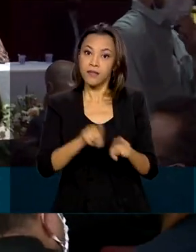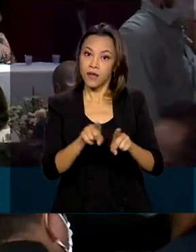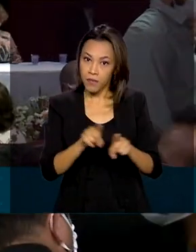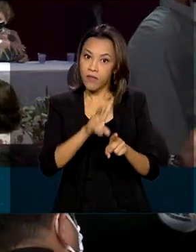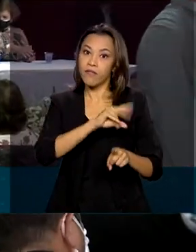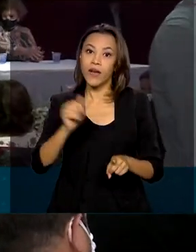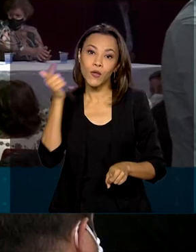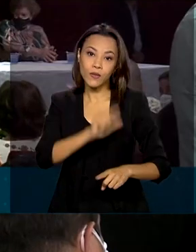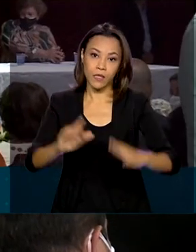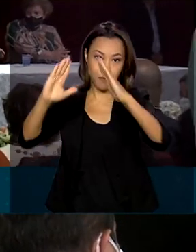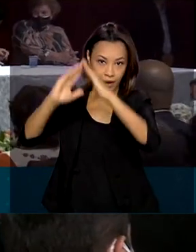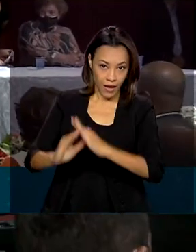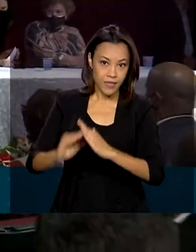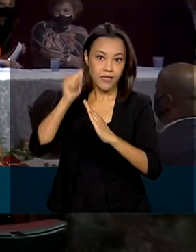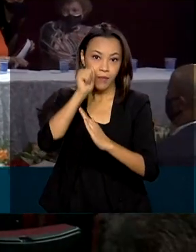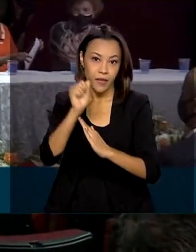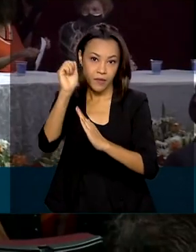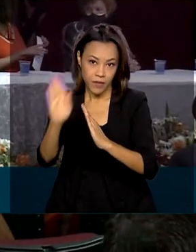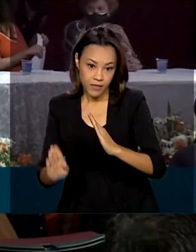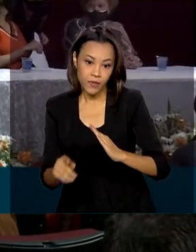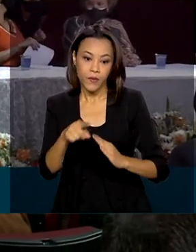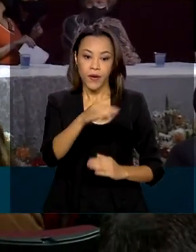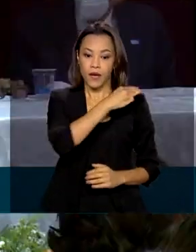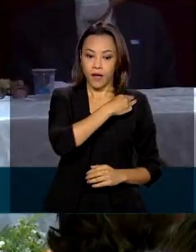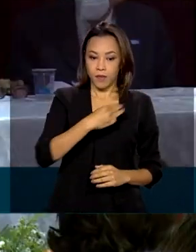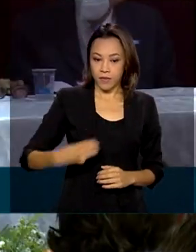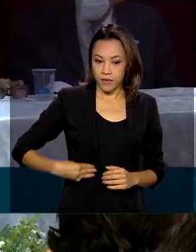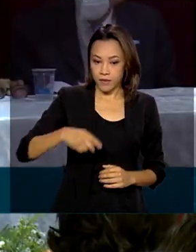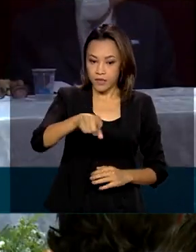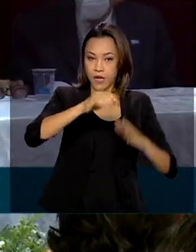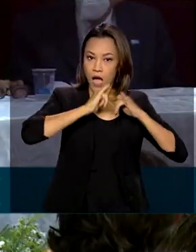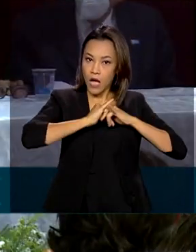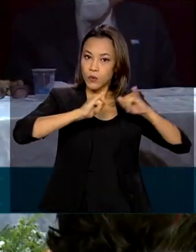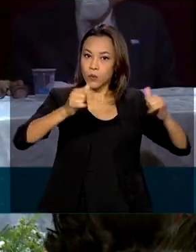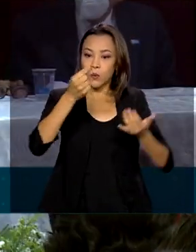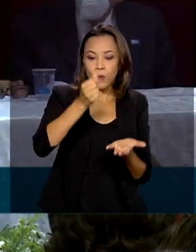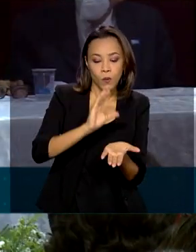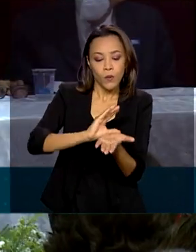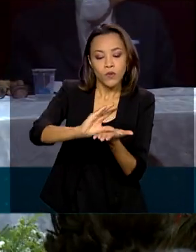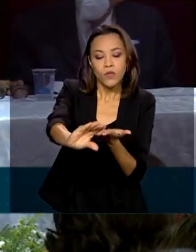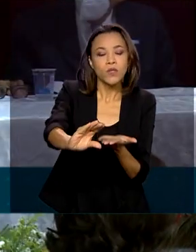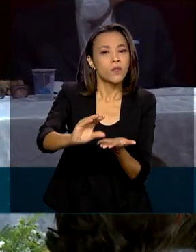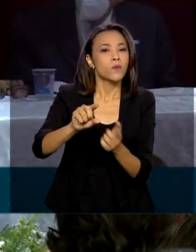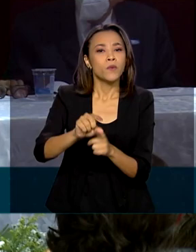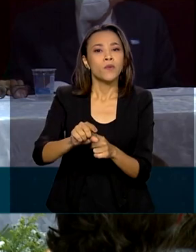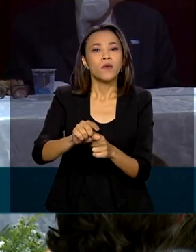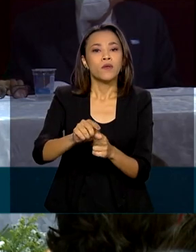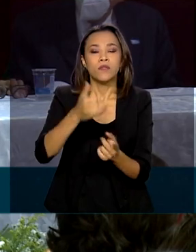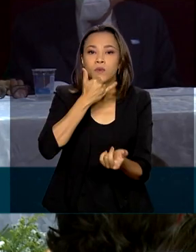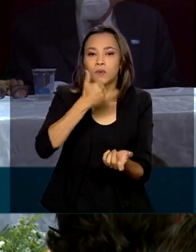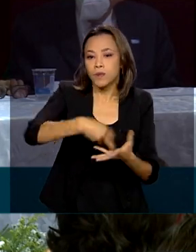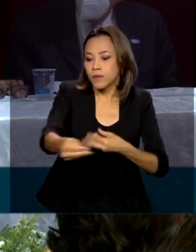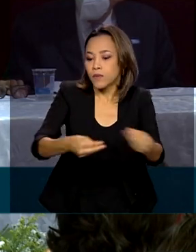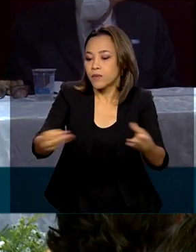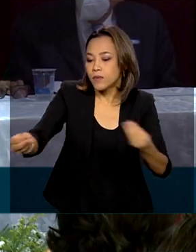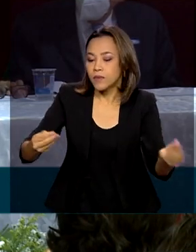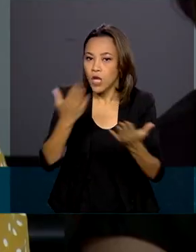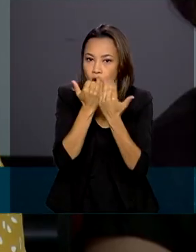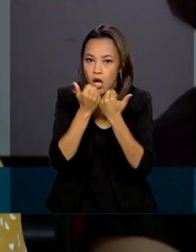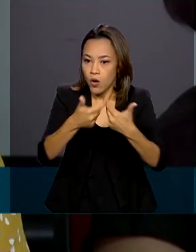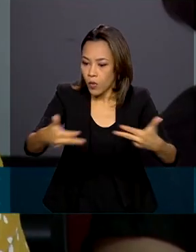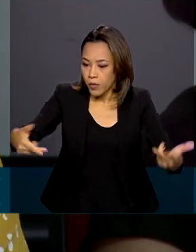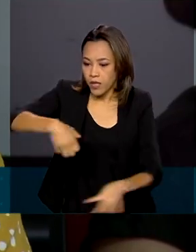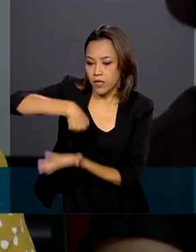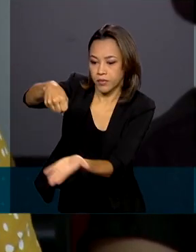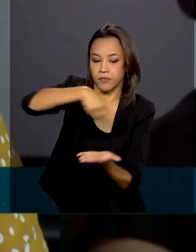casa da mulher brasileira. A ministra anunciou ainda o repasse para a distribuição de cestas básicas para mulheres em